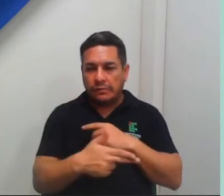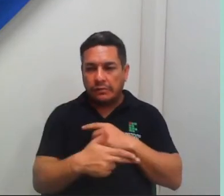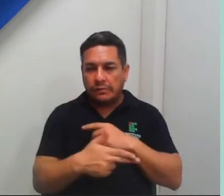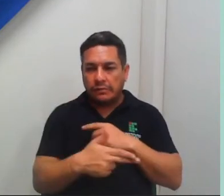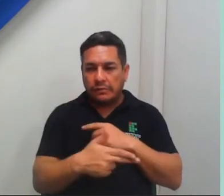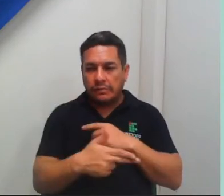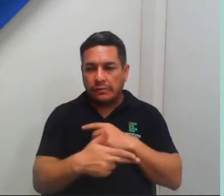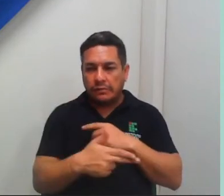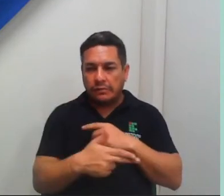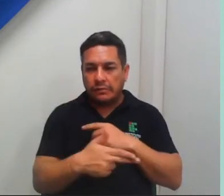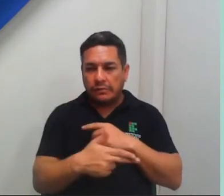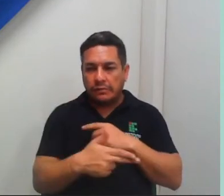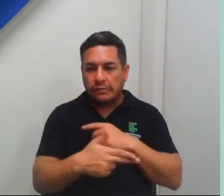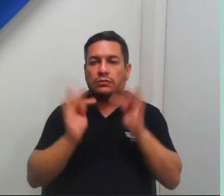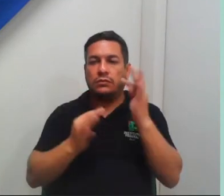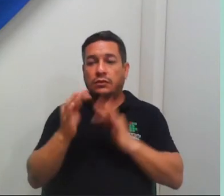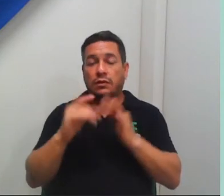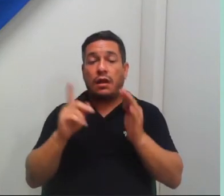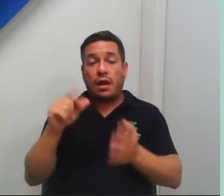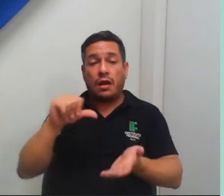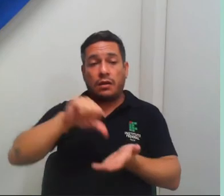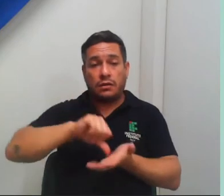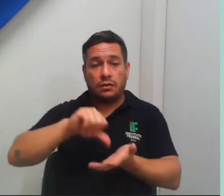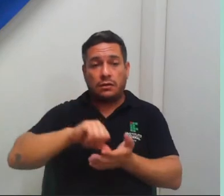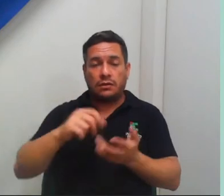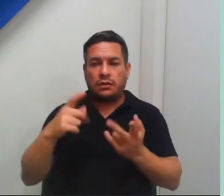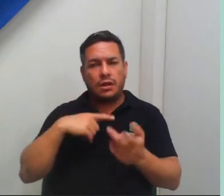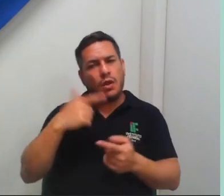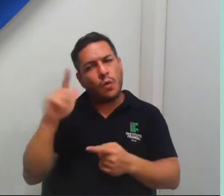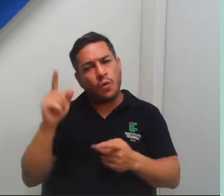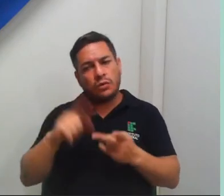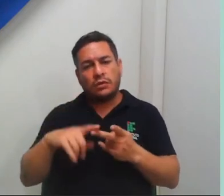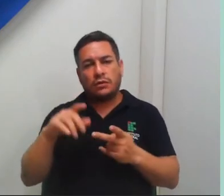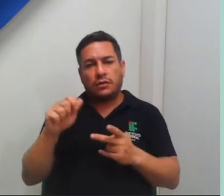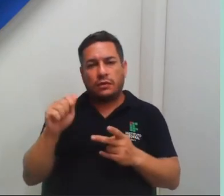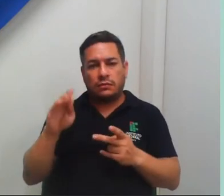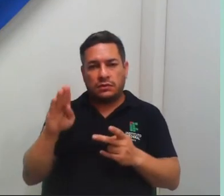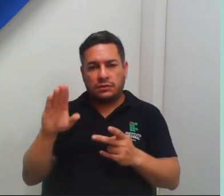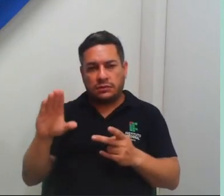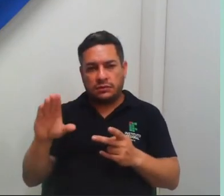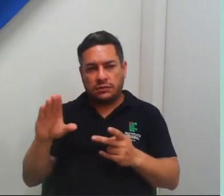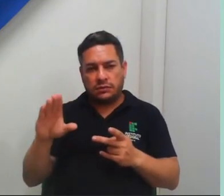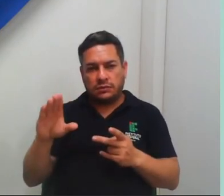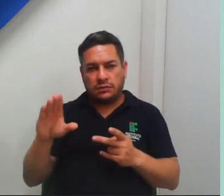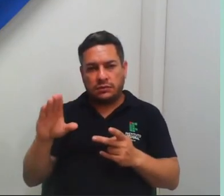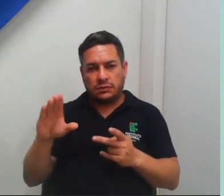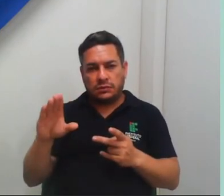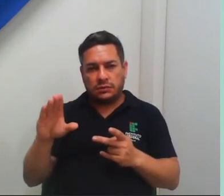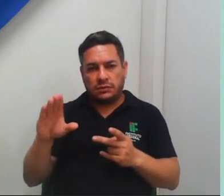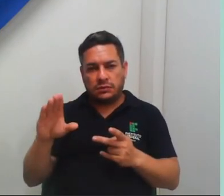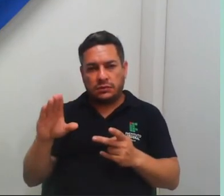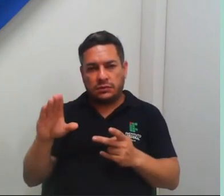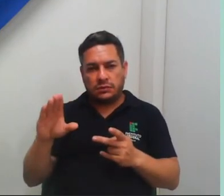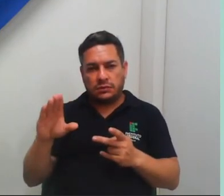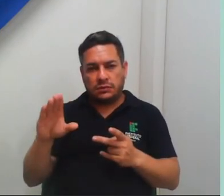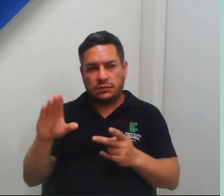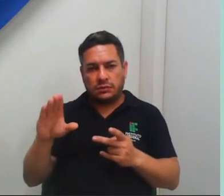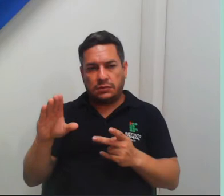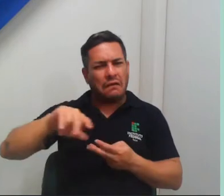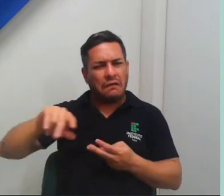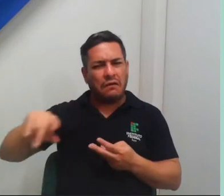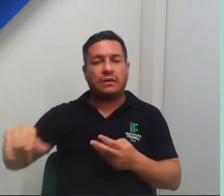entidade, temos outras, né, tem a ABC, a Sociedade Brasileira da Ciência, tem muitas outras, mas,